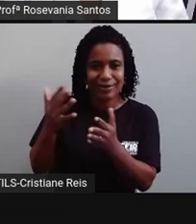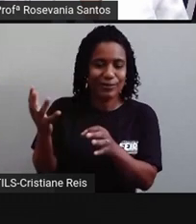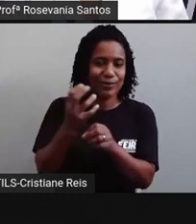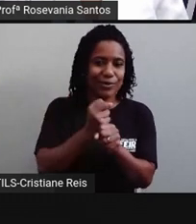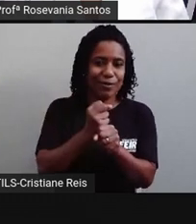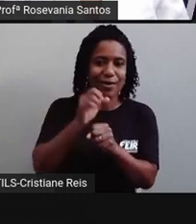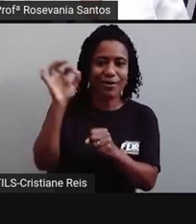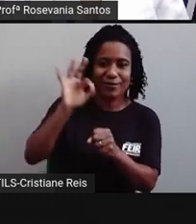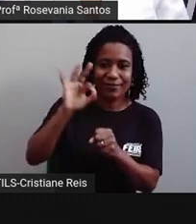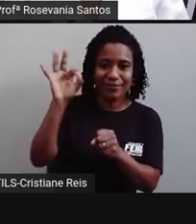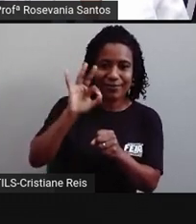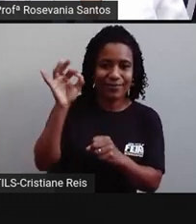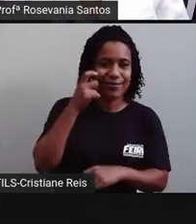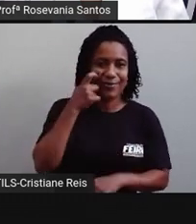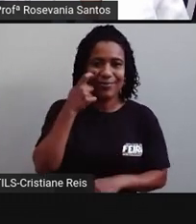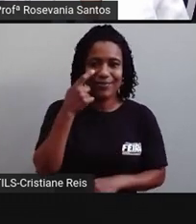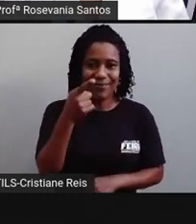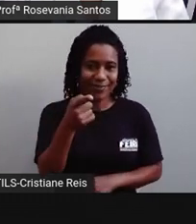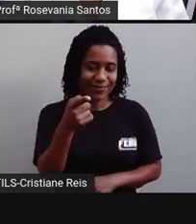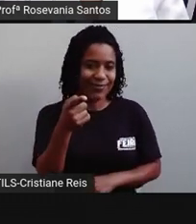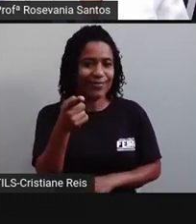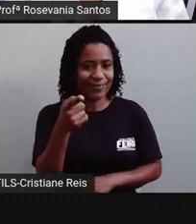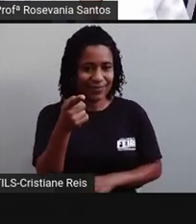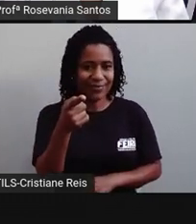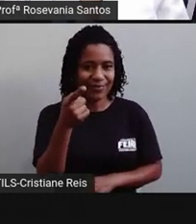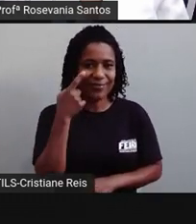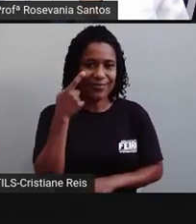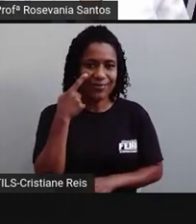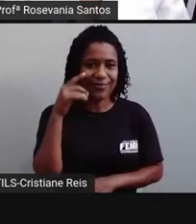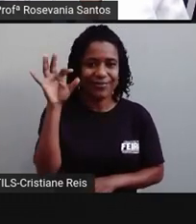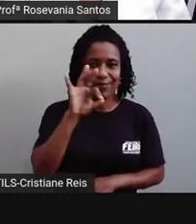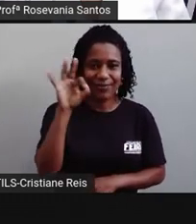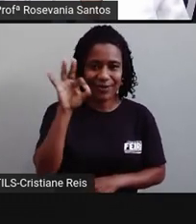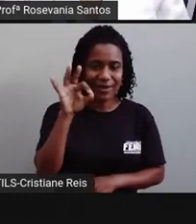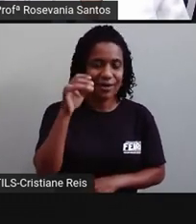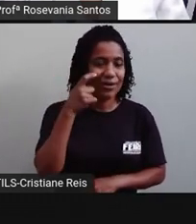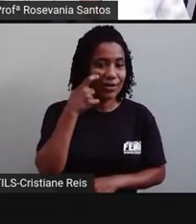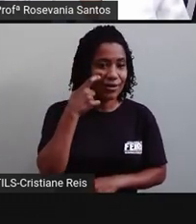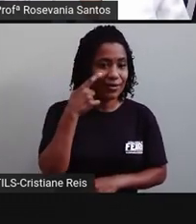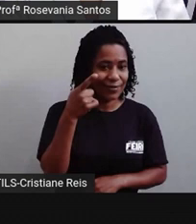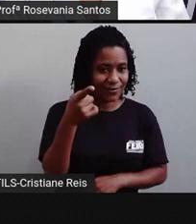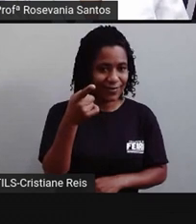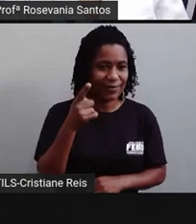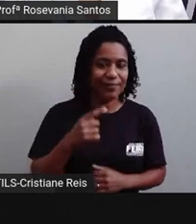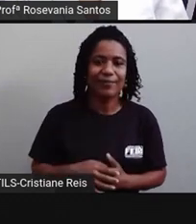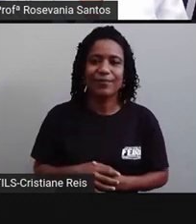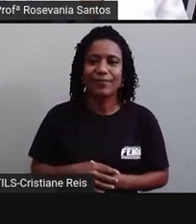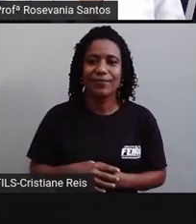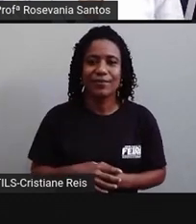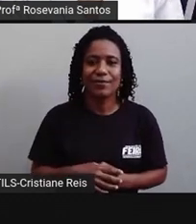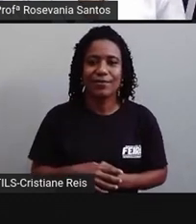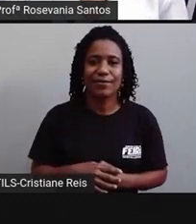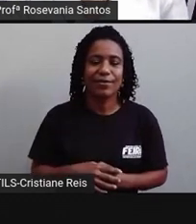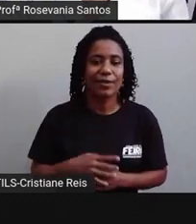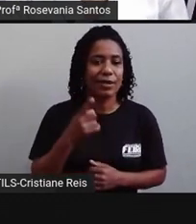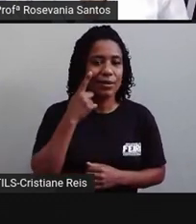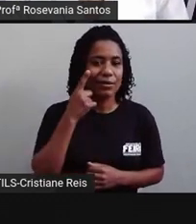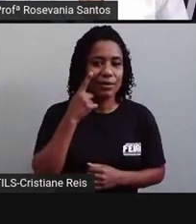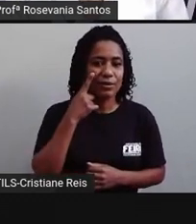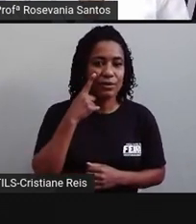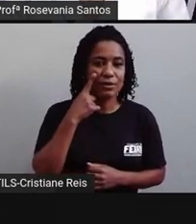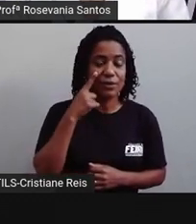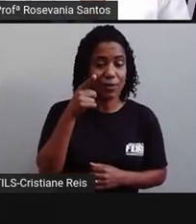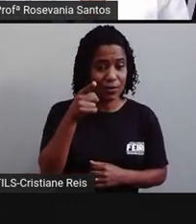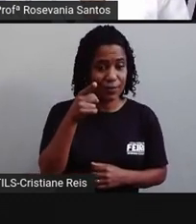aqui não tem a outra bolinha aqui do lado, que se tivesse, né, uma bolinha dessa aqui seria por mil, aqui é porcentagem, tá, gente? Então, o dado foi